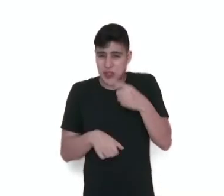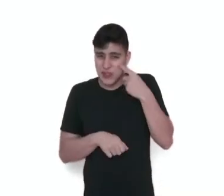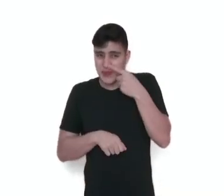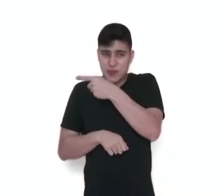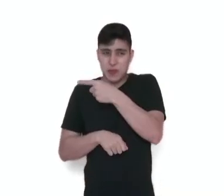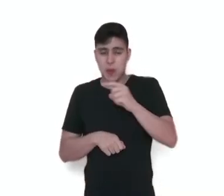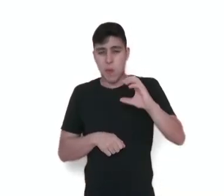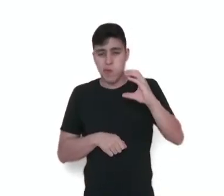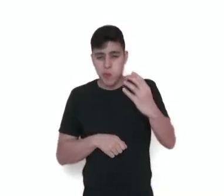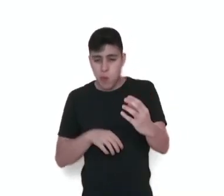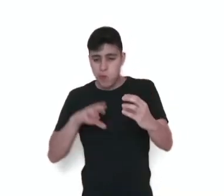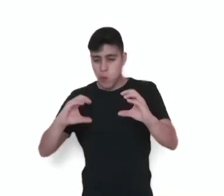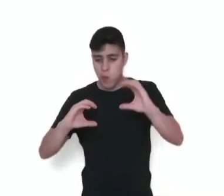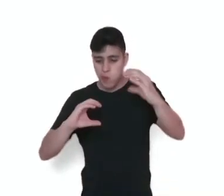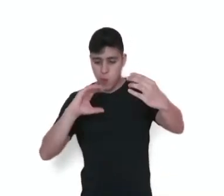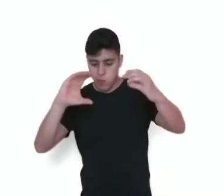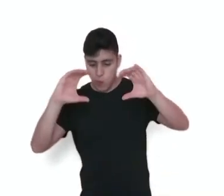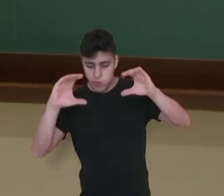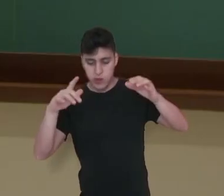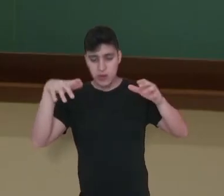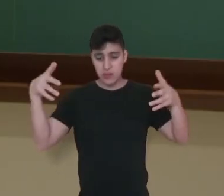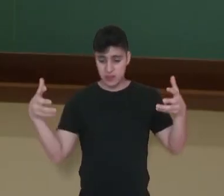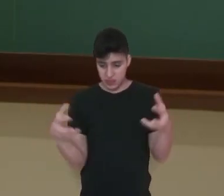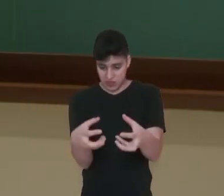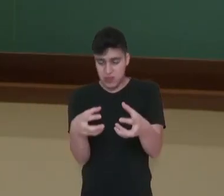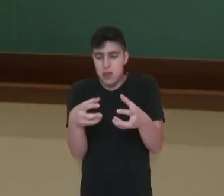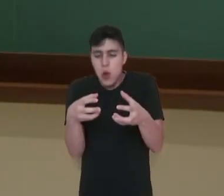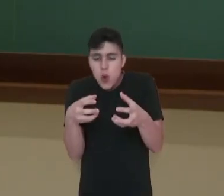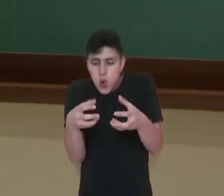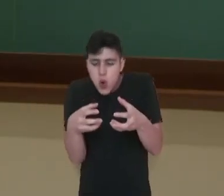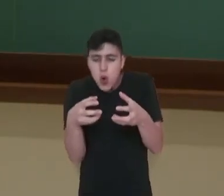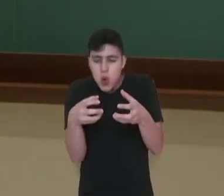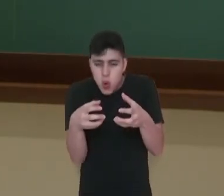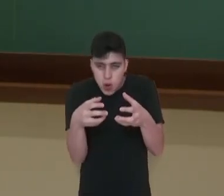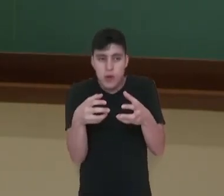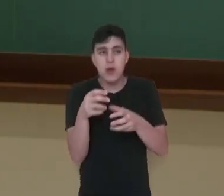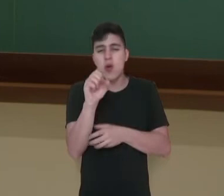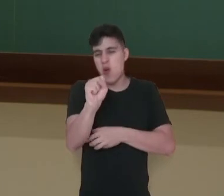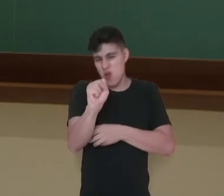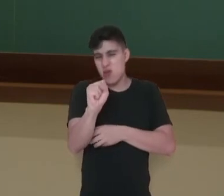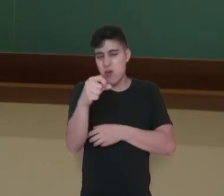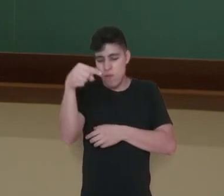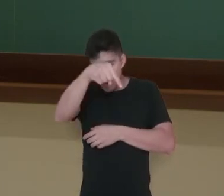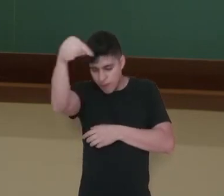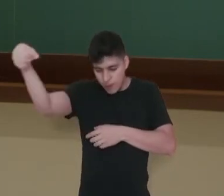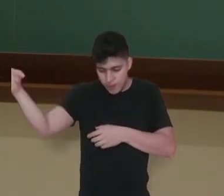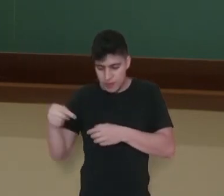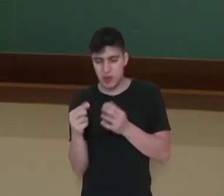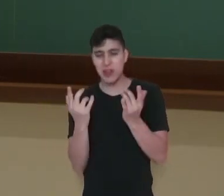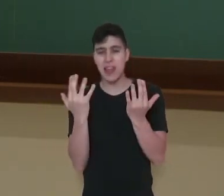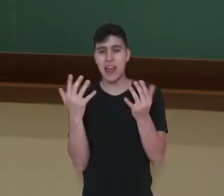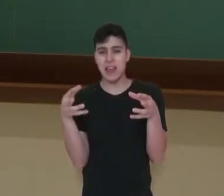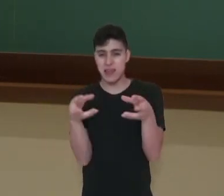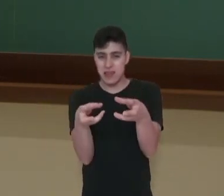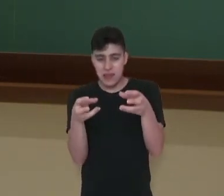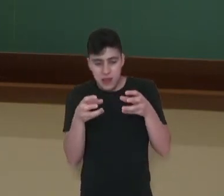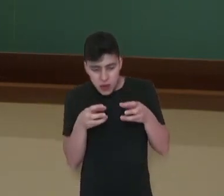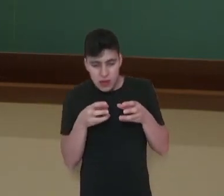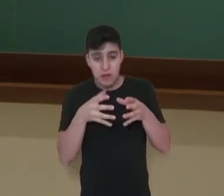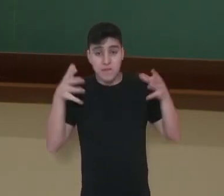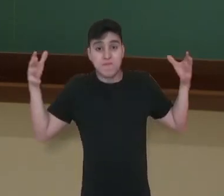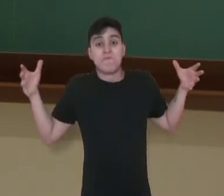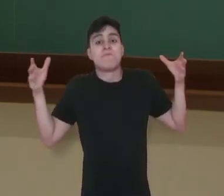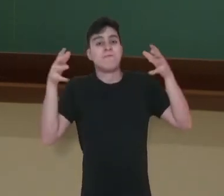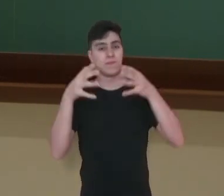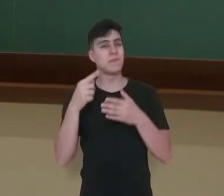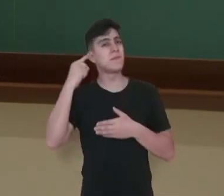ele aí ao lado, com um orifício no centro para que o músico o sopre. Geralmente oito furos para colocar os dedos. É de vários tamanhos e que